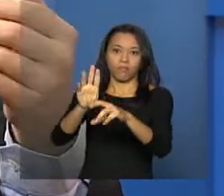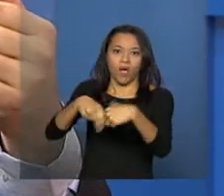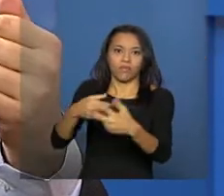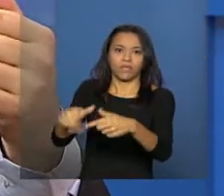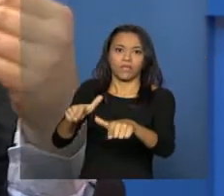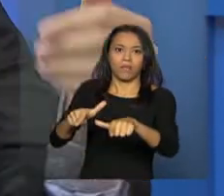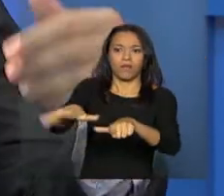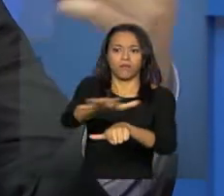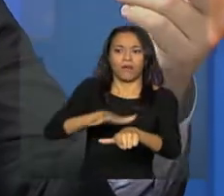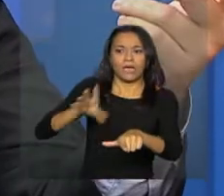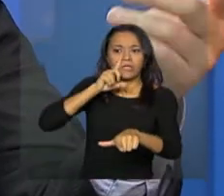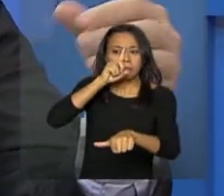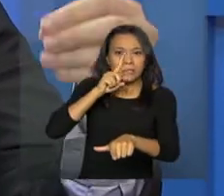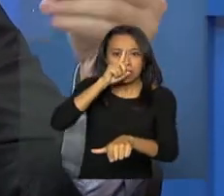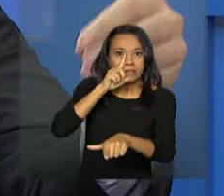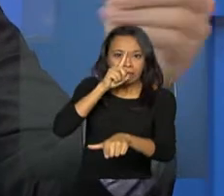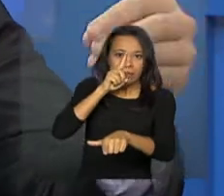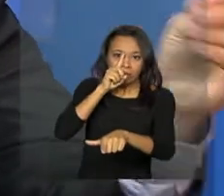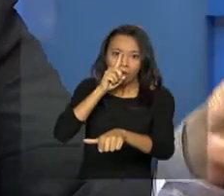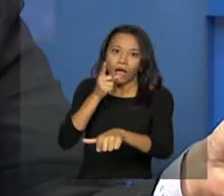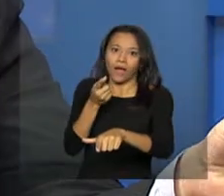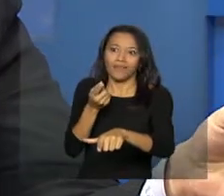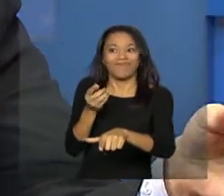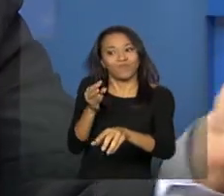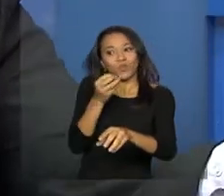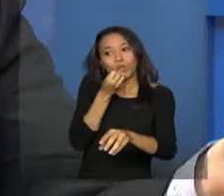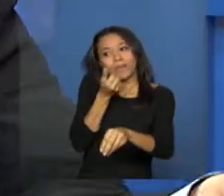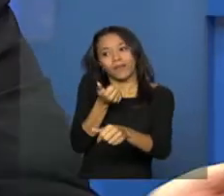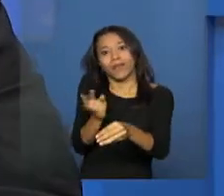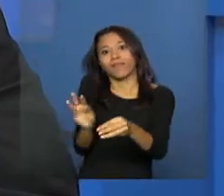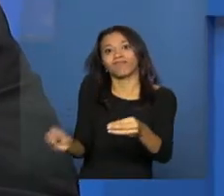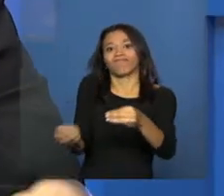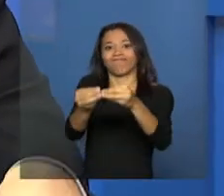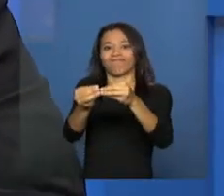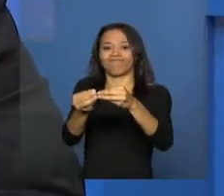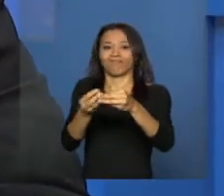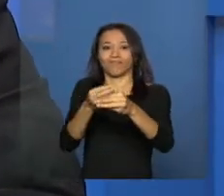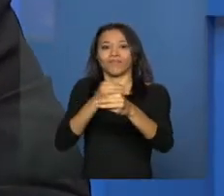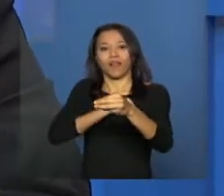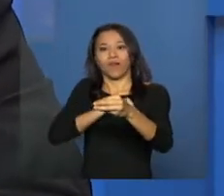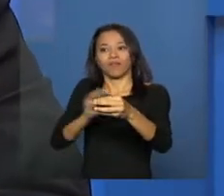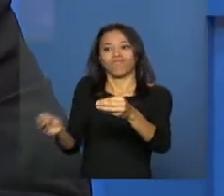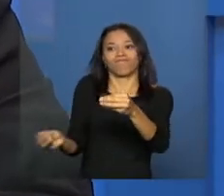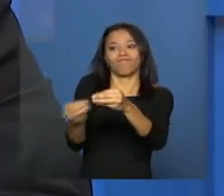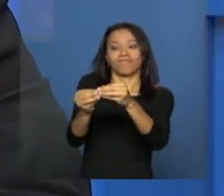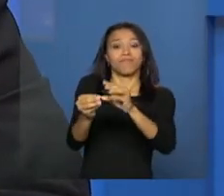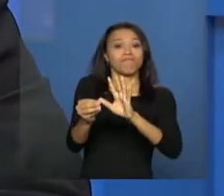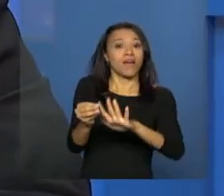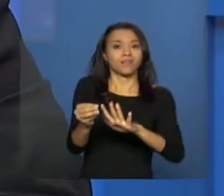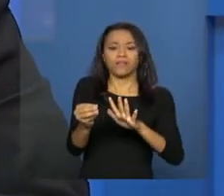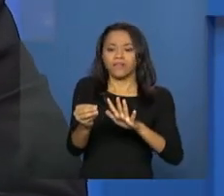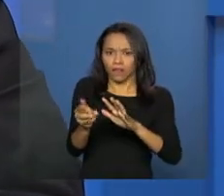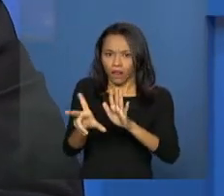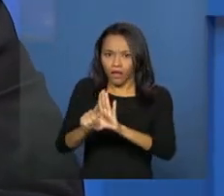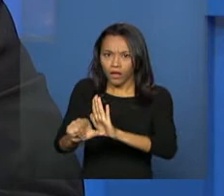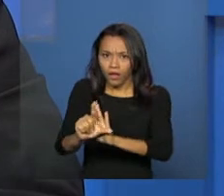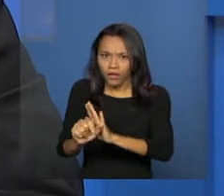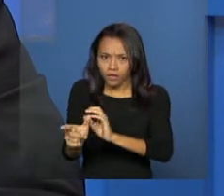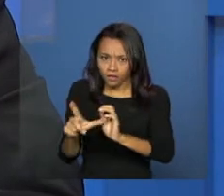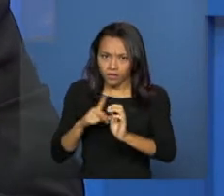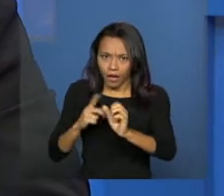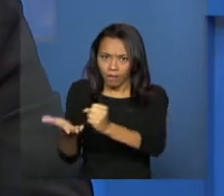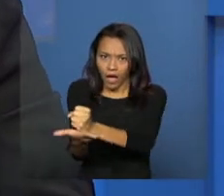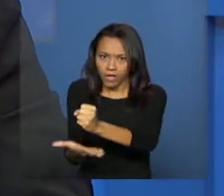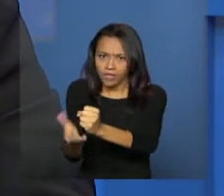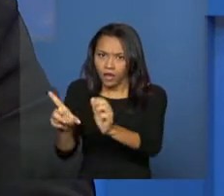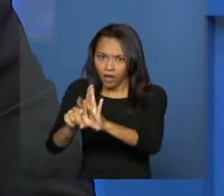com o recurso da União, ele pode ter um problema no futuro, se não existe uma norma específica que respalde aquele pagamento, certo? Então, ele